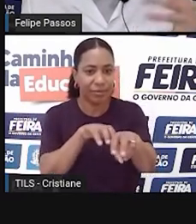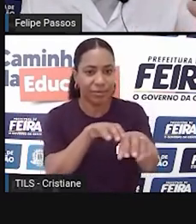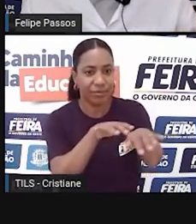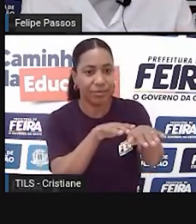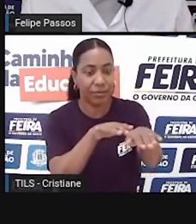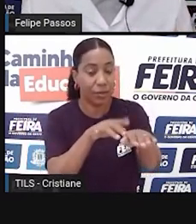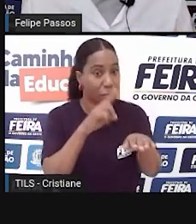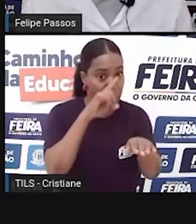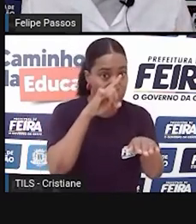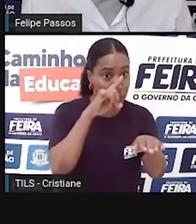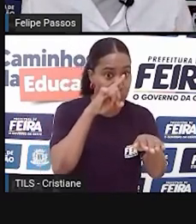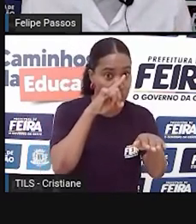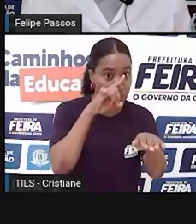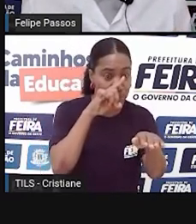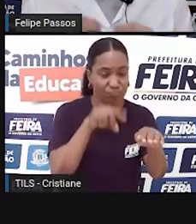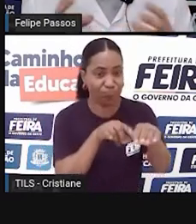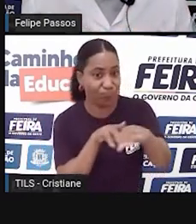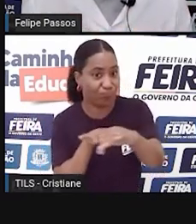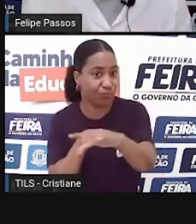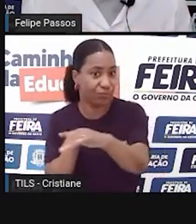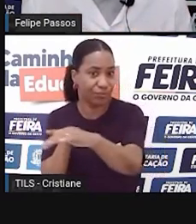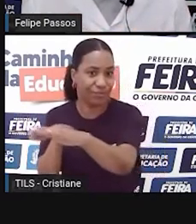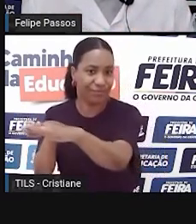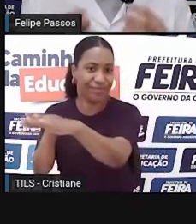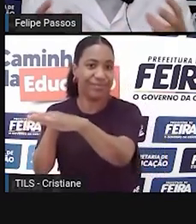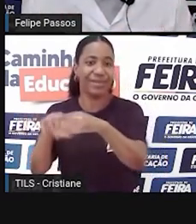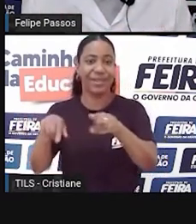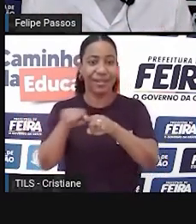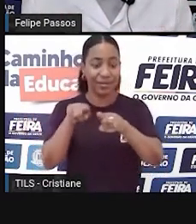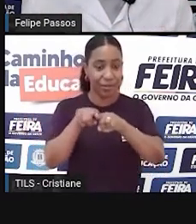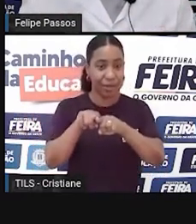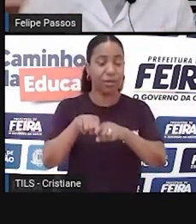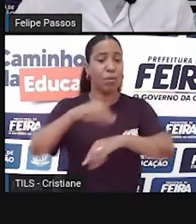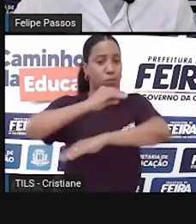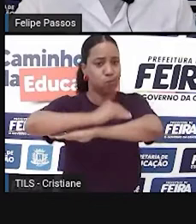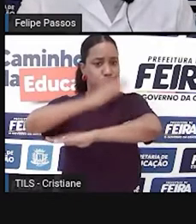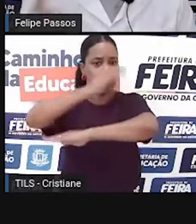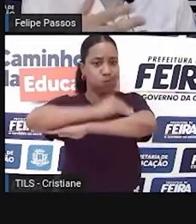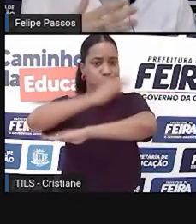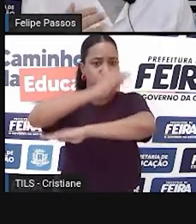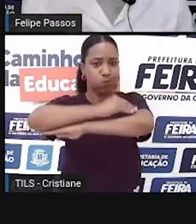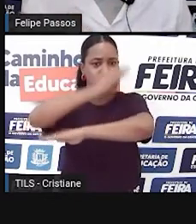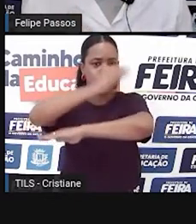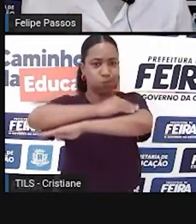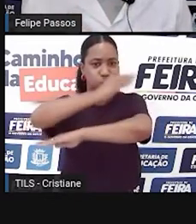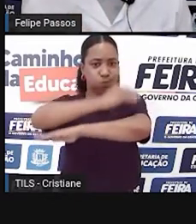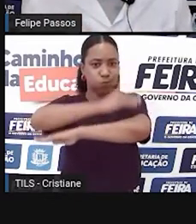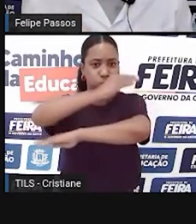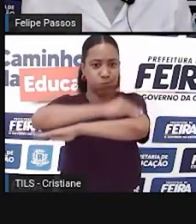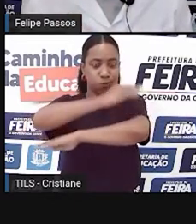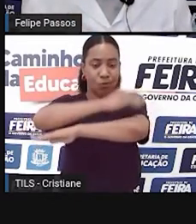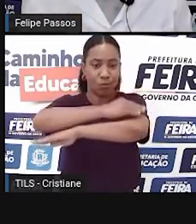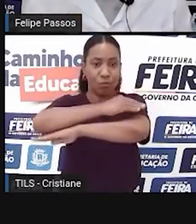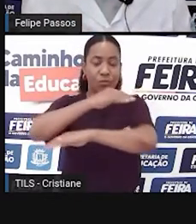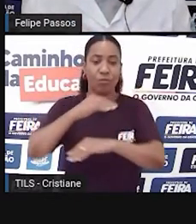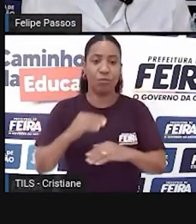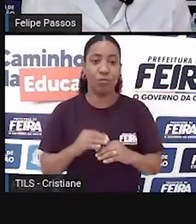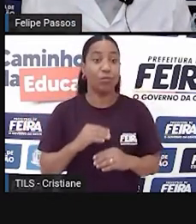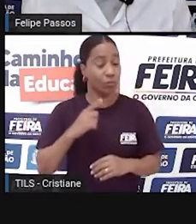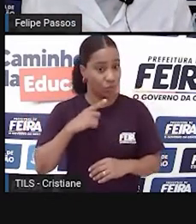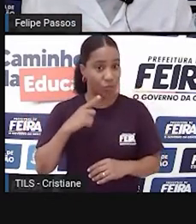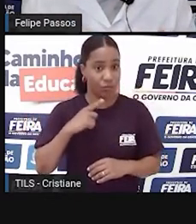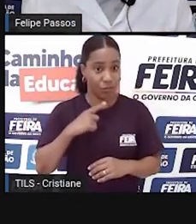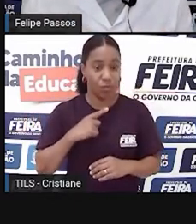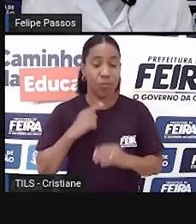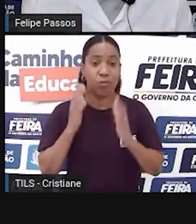Um sapo, por exemplo, ele vai coaxar, né? Fazer aquele som para comunicar alguma coisa para os outros sapos da região.